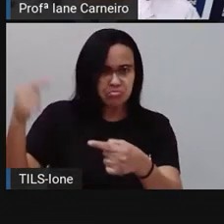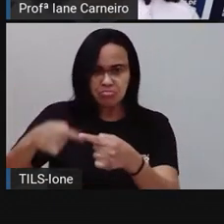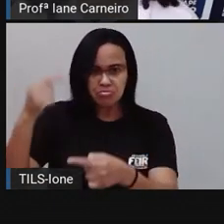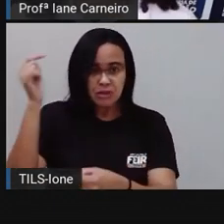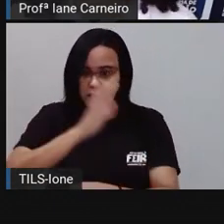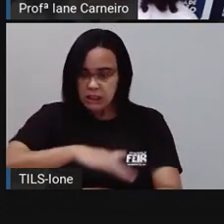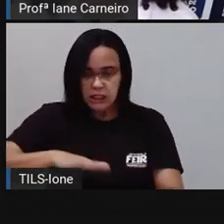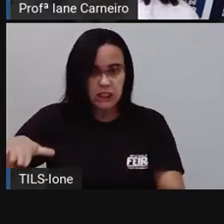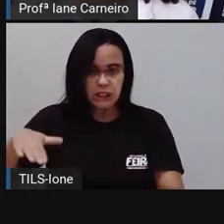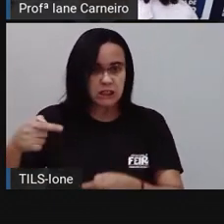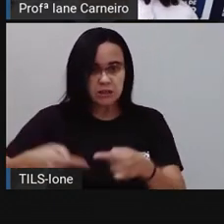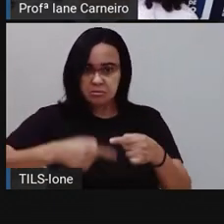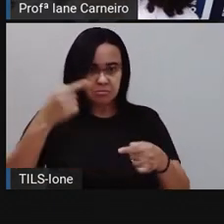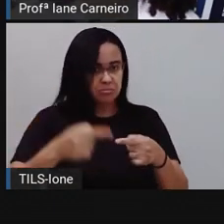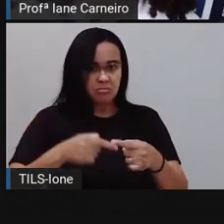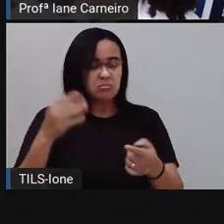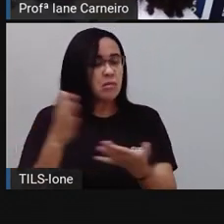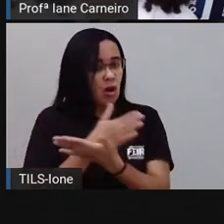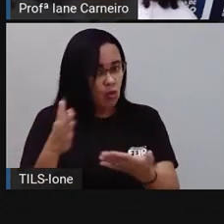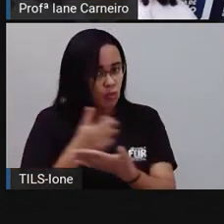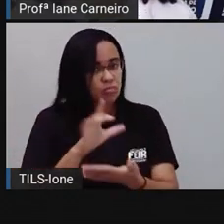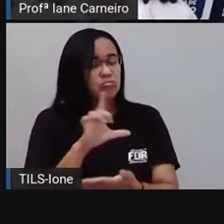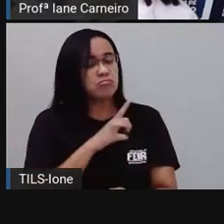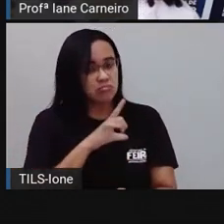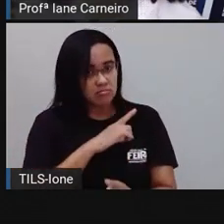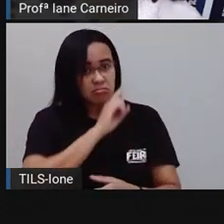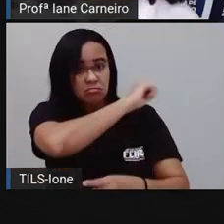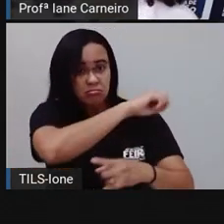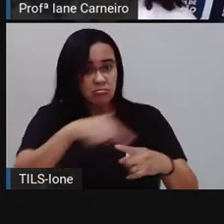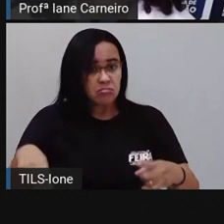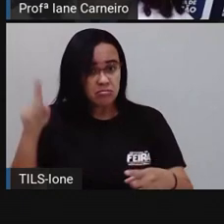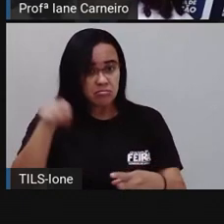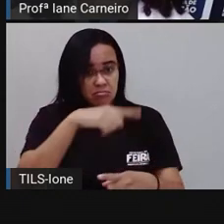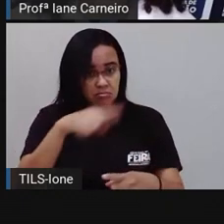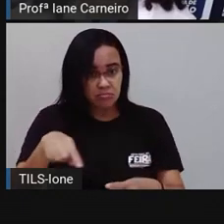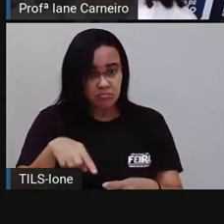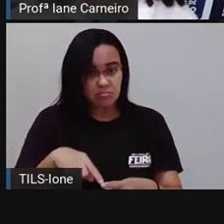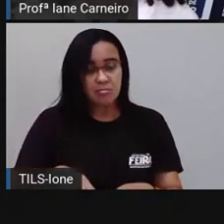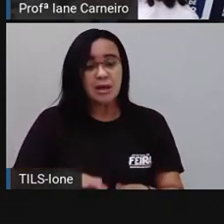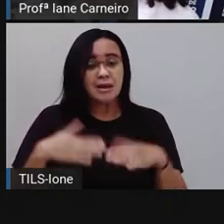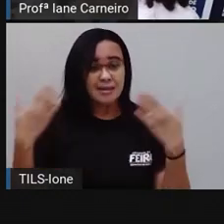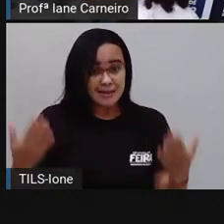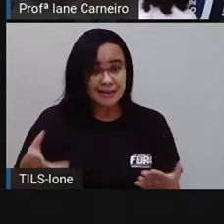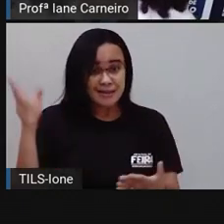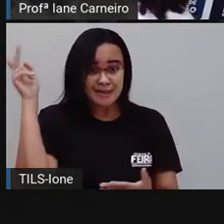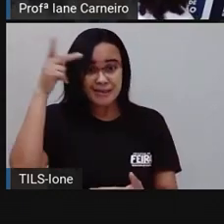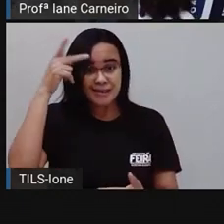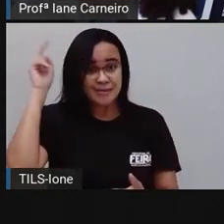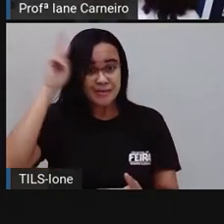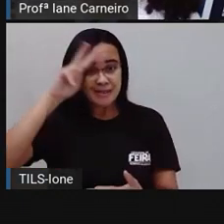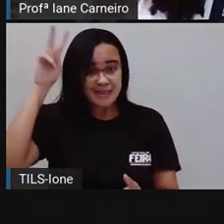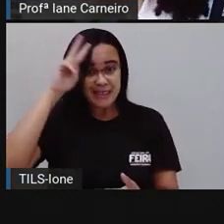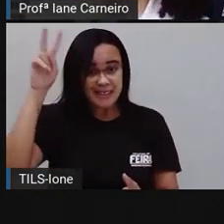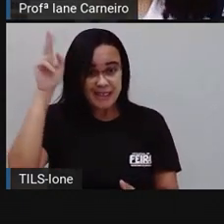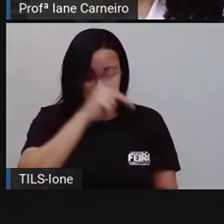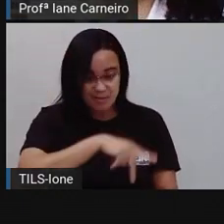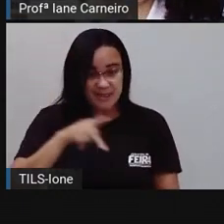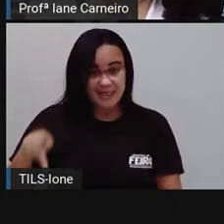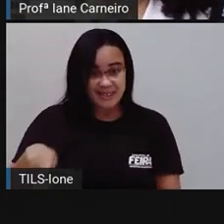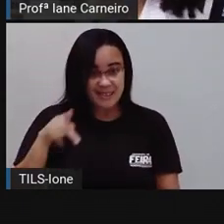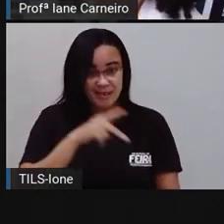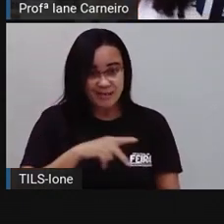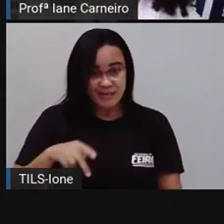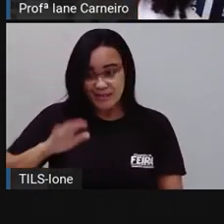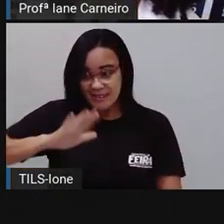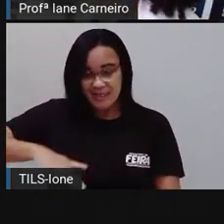Então, a problema é que quando ela era criança, o meu avô gostava muito, né? De cordel, e aí ele tinha alguns cordéis que ele não